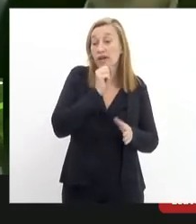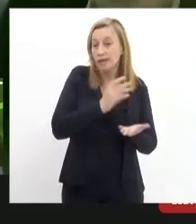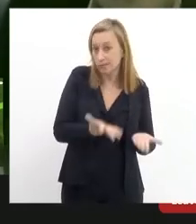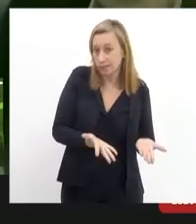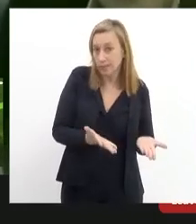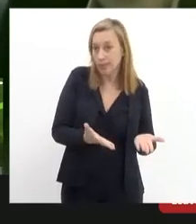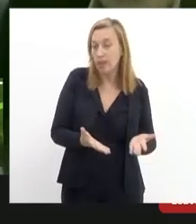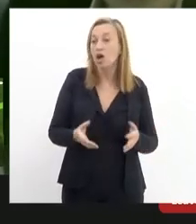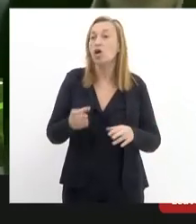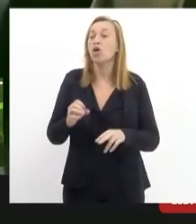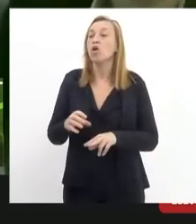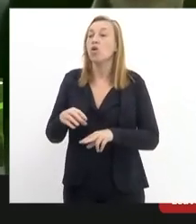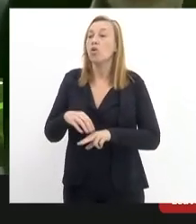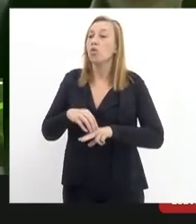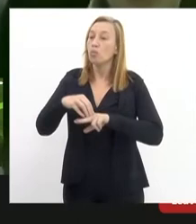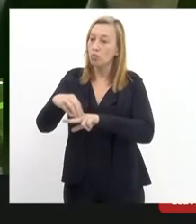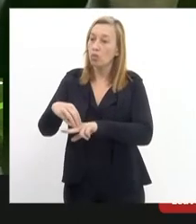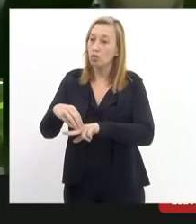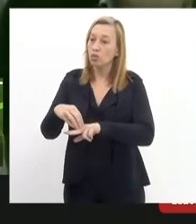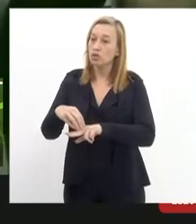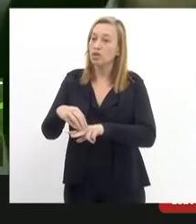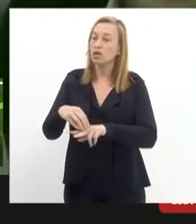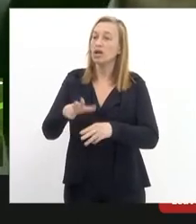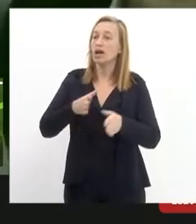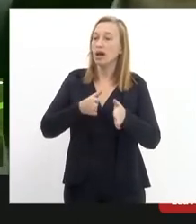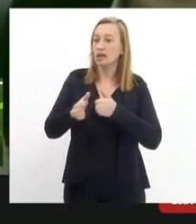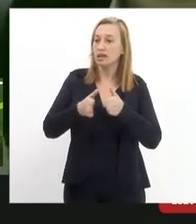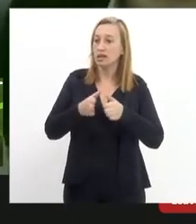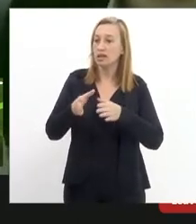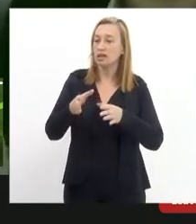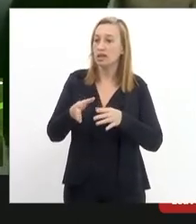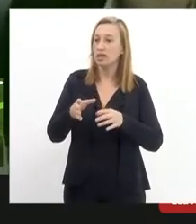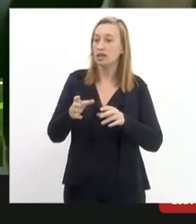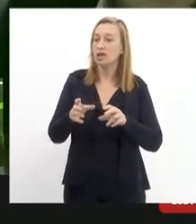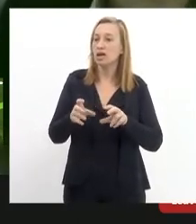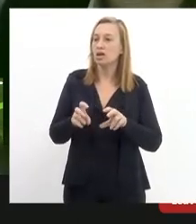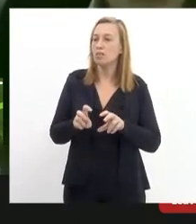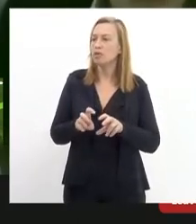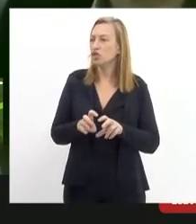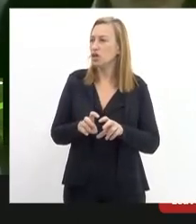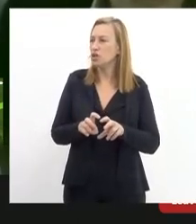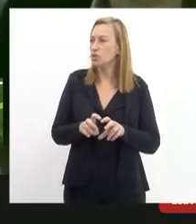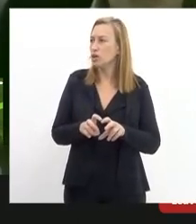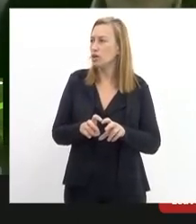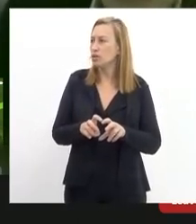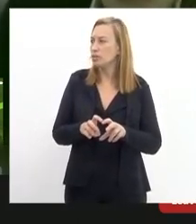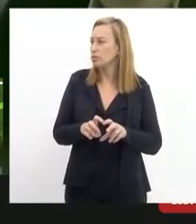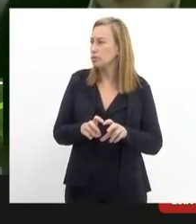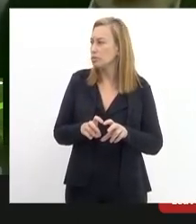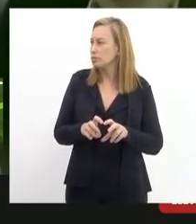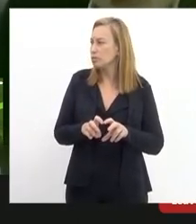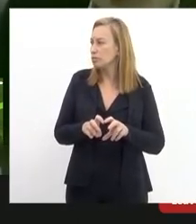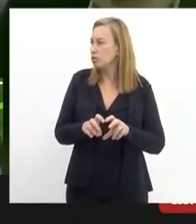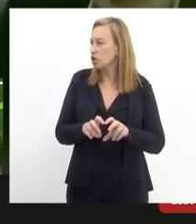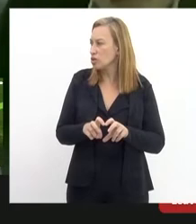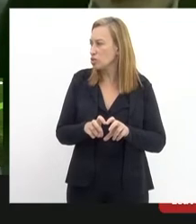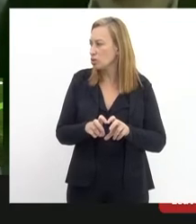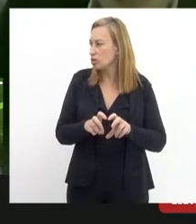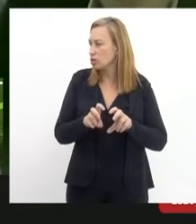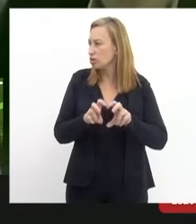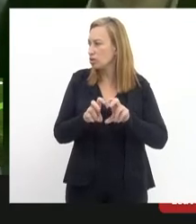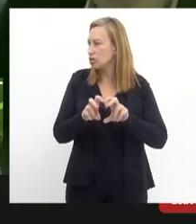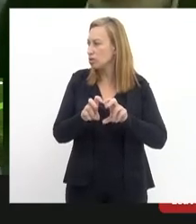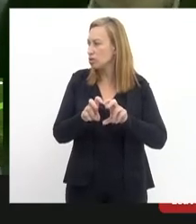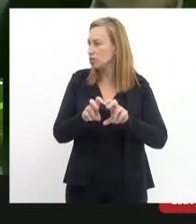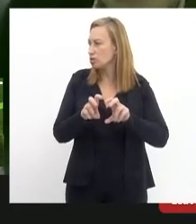fazia o acesso ao pão de açúcar de 80 anos atrás com o bonde que faz o acesso ao pão de açúcar de hoje